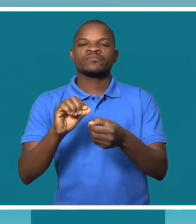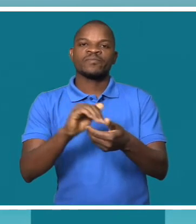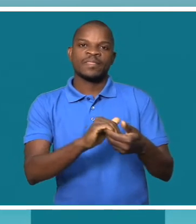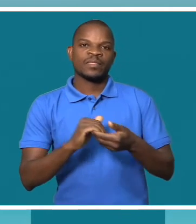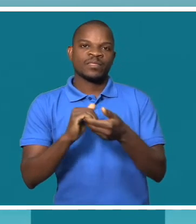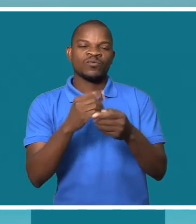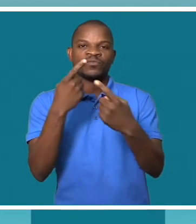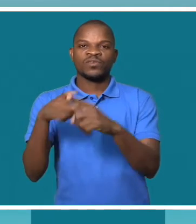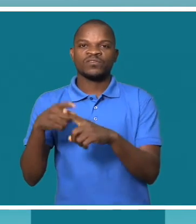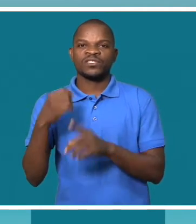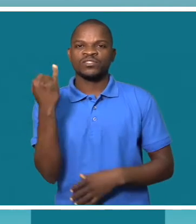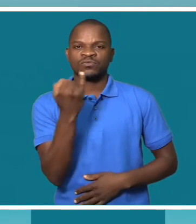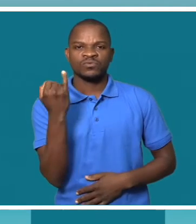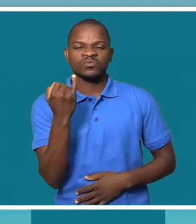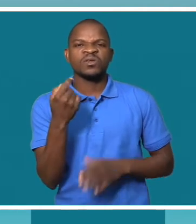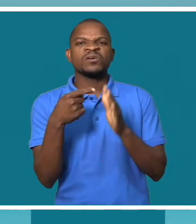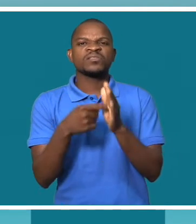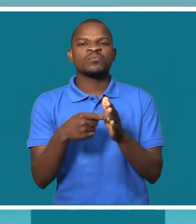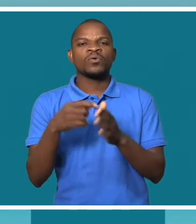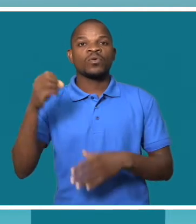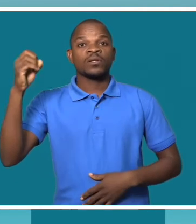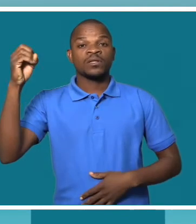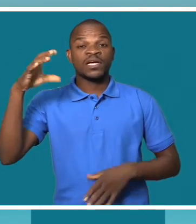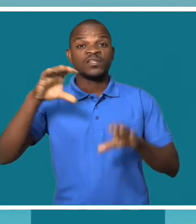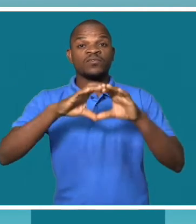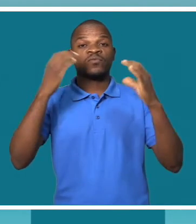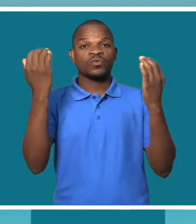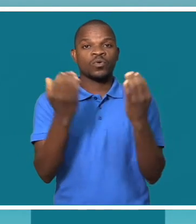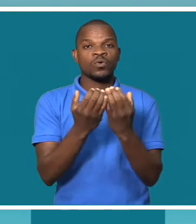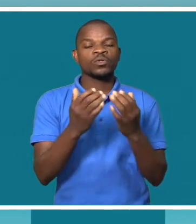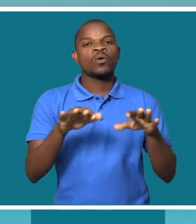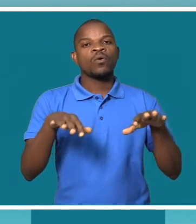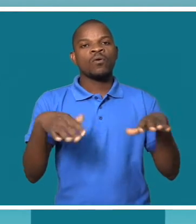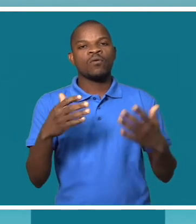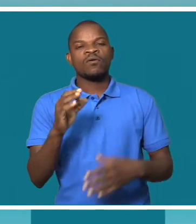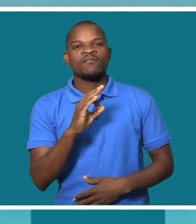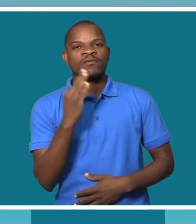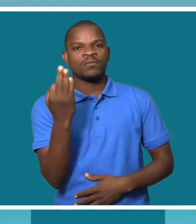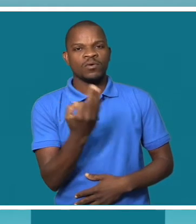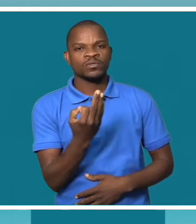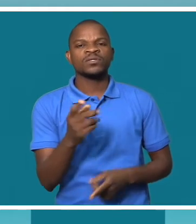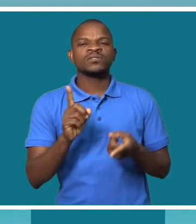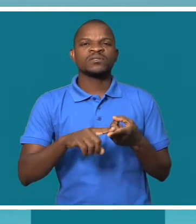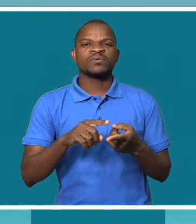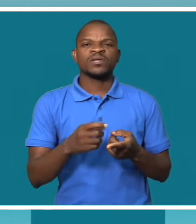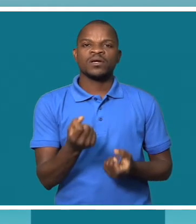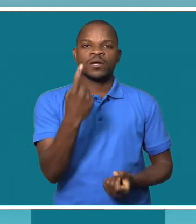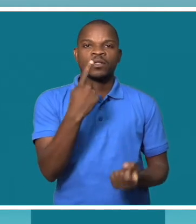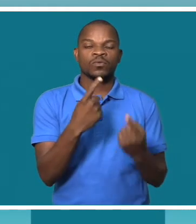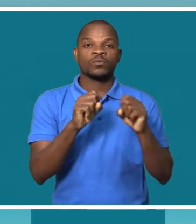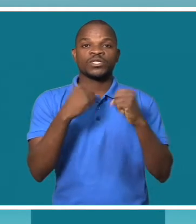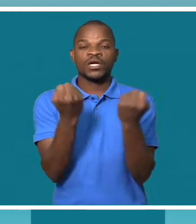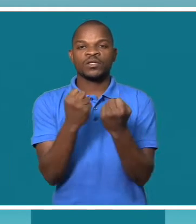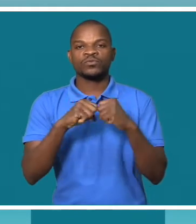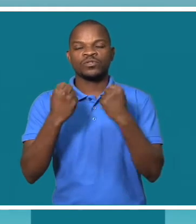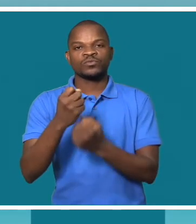área de deficiência. Estamos a falar da Light for the Old, estamos a falar do FAMOD, de algumas organizações a nível da Itália, para que realmente